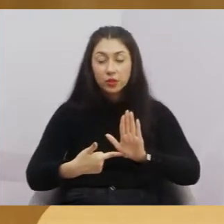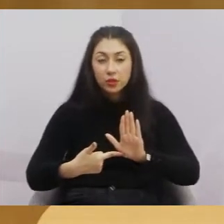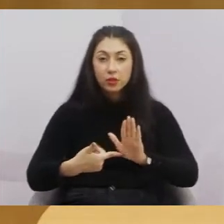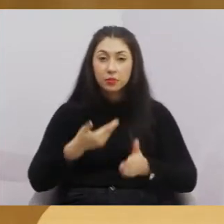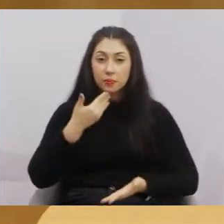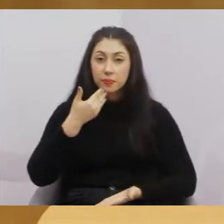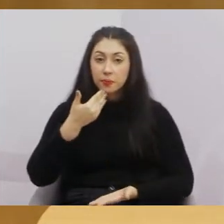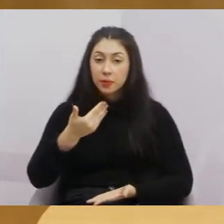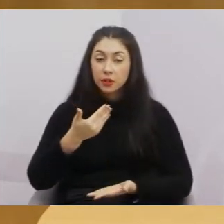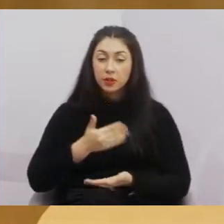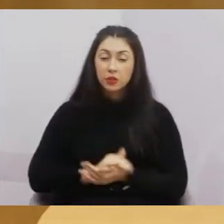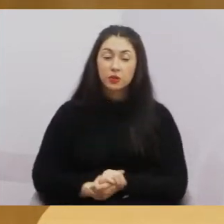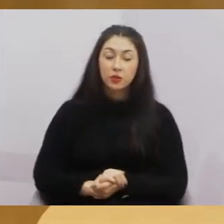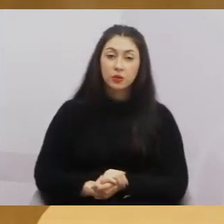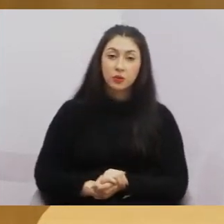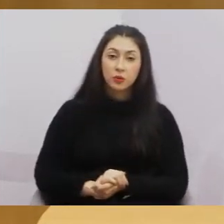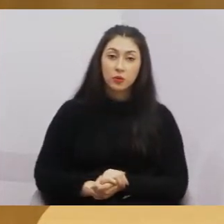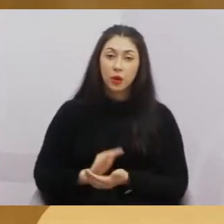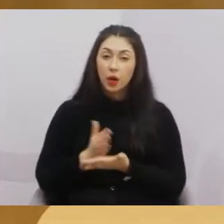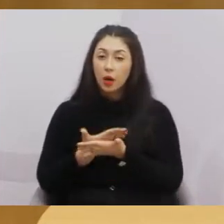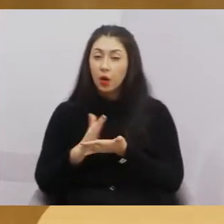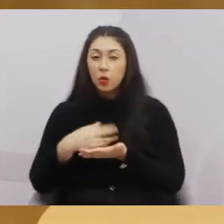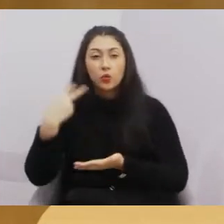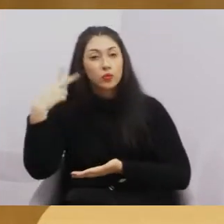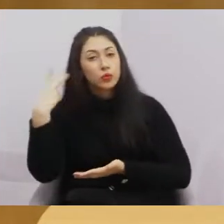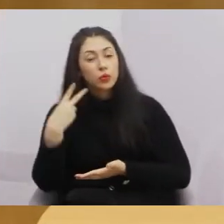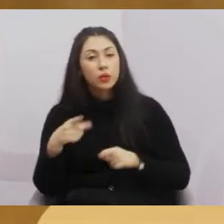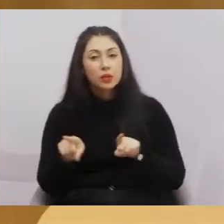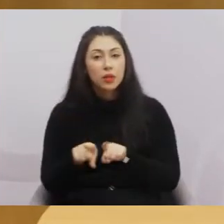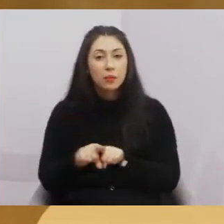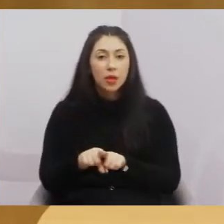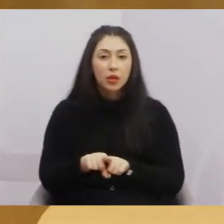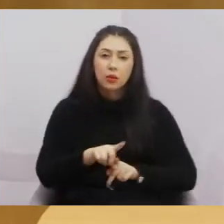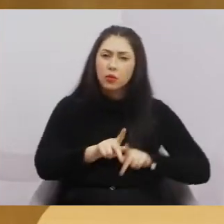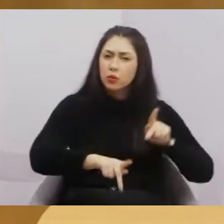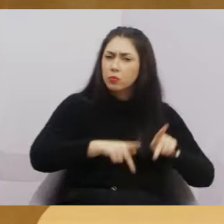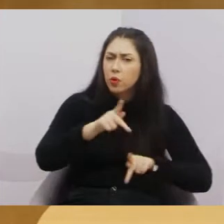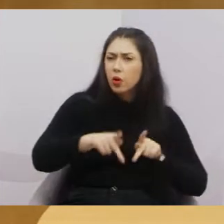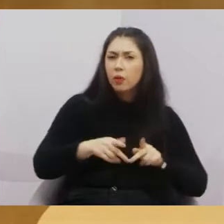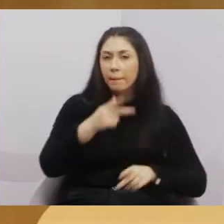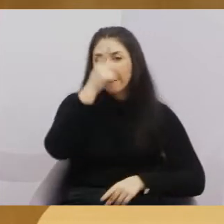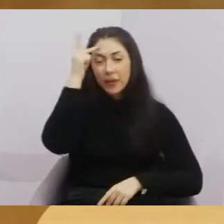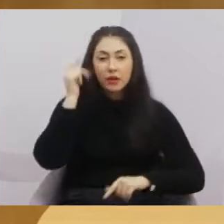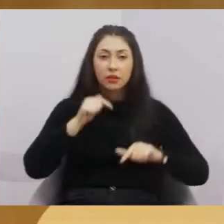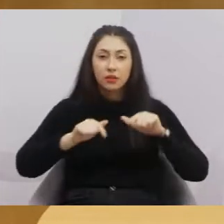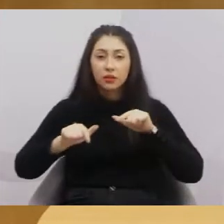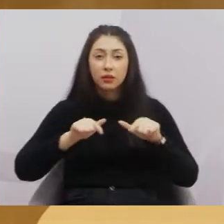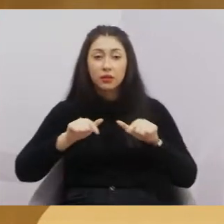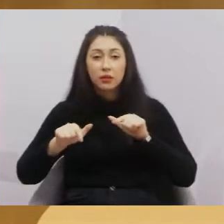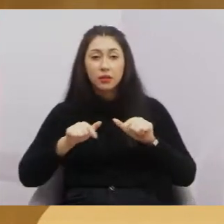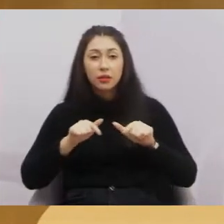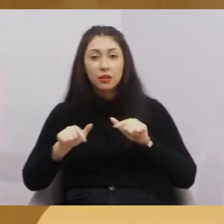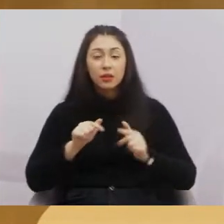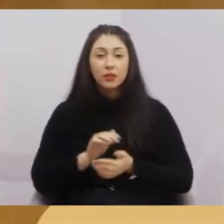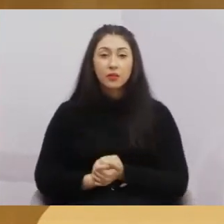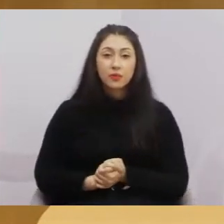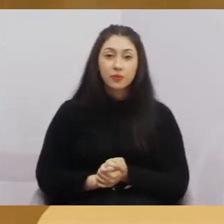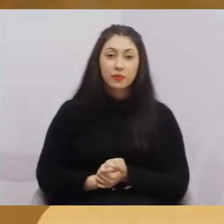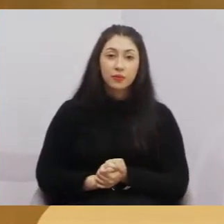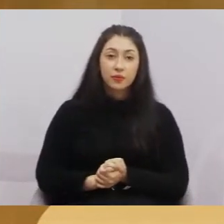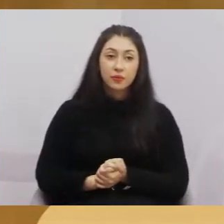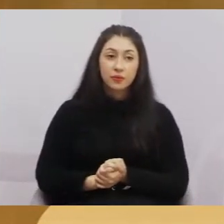reivindicação de alguns vereadores, alguns munícipes, muitos trabalhadores, que a Câmara,